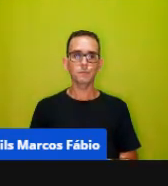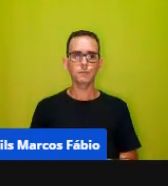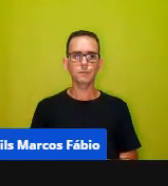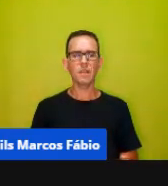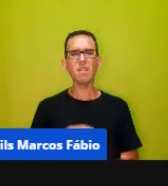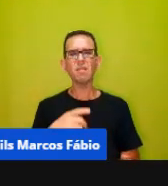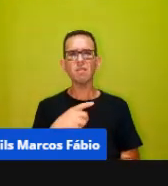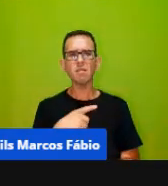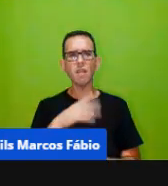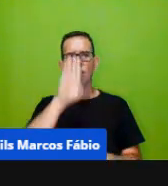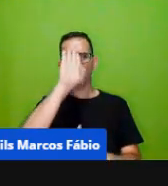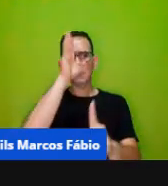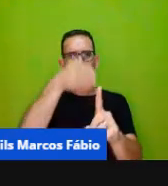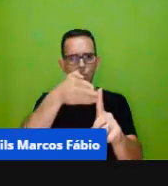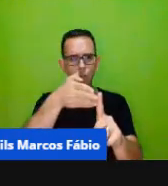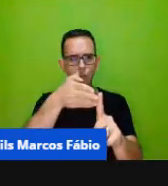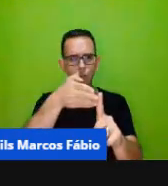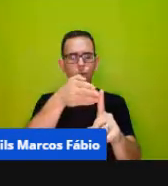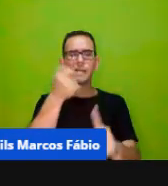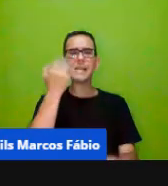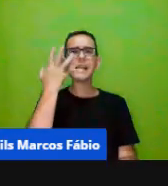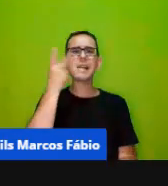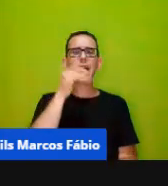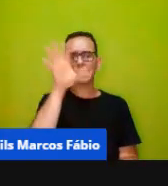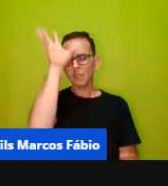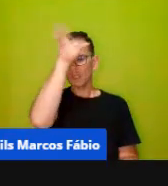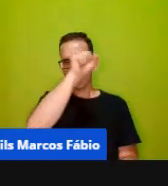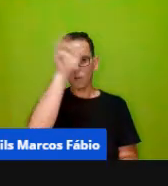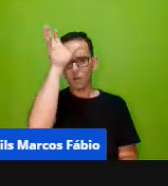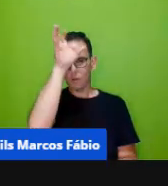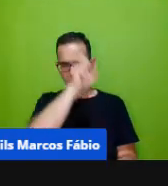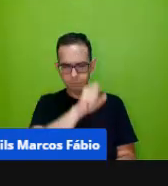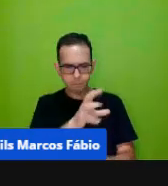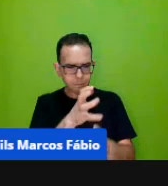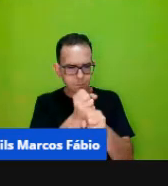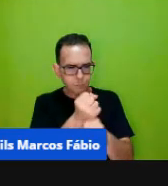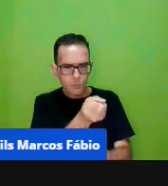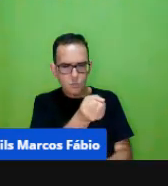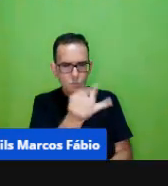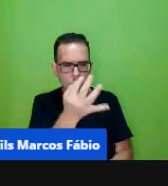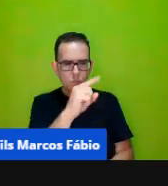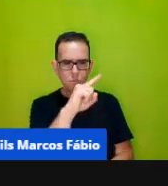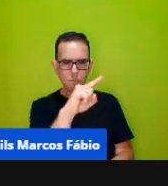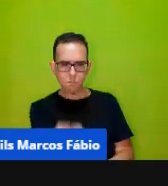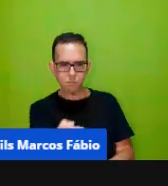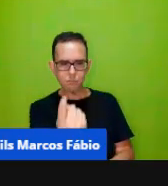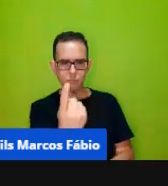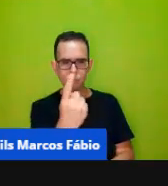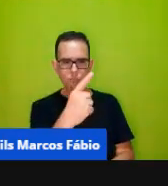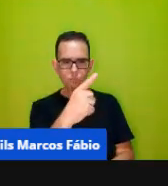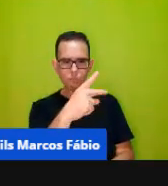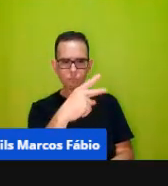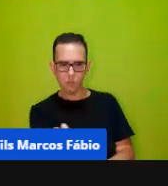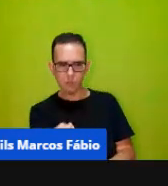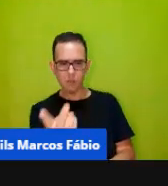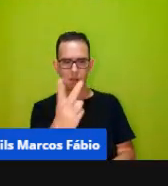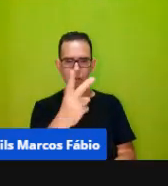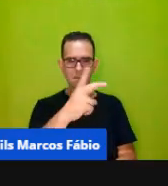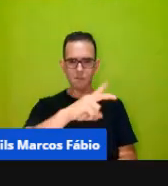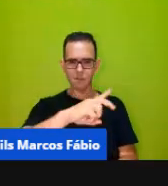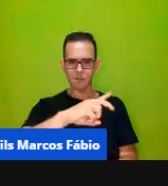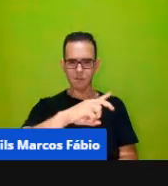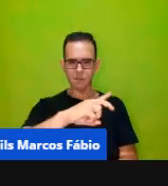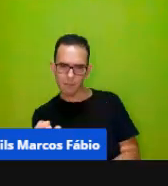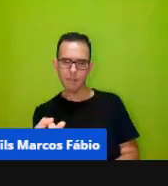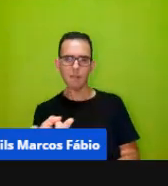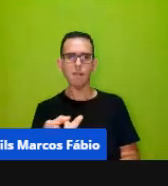objetivo que a criança conte quantos pininhos ele derrubou mas a criança vai lá ela jogou ela derrubou dois pinos né ela